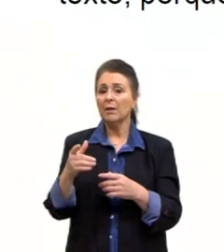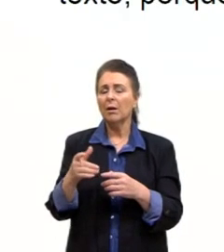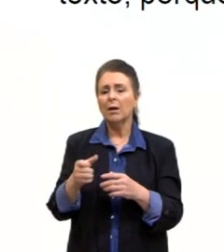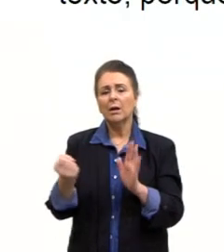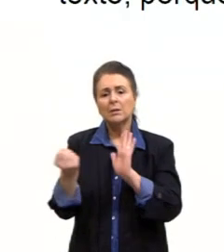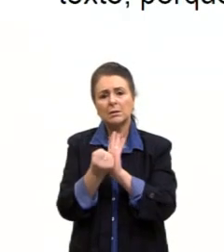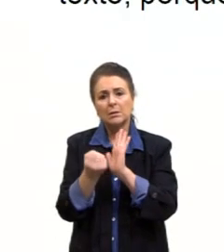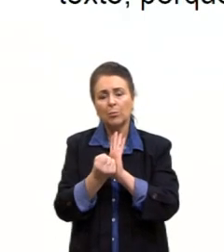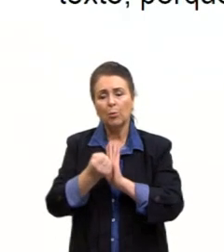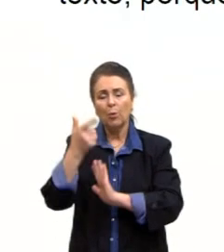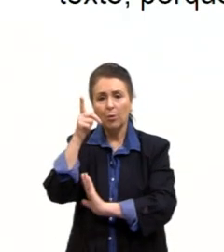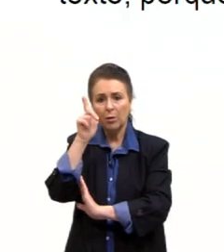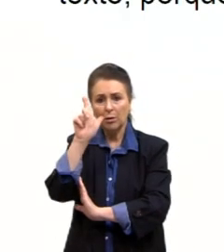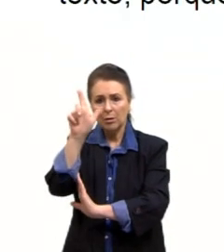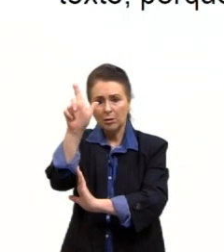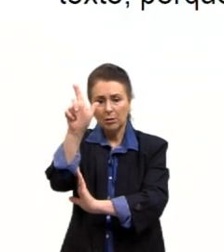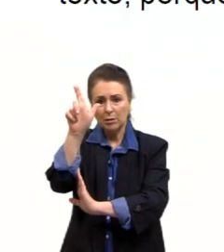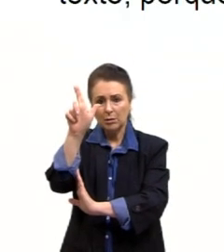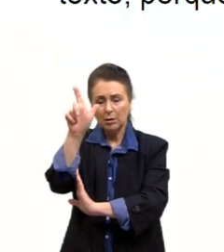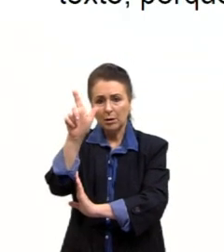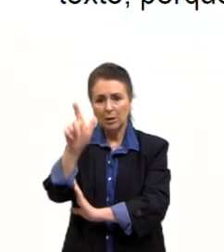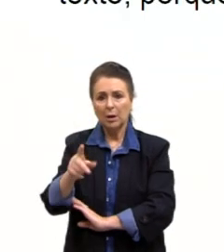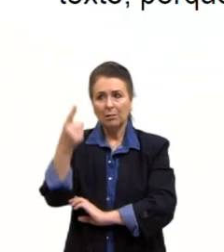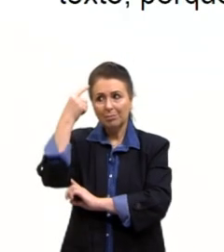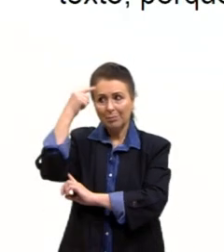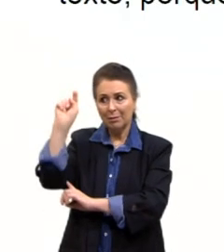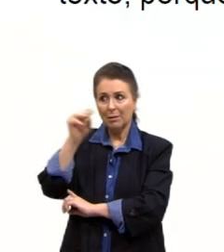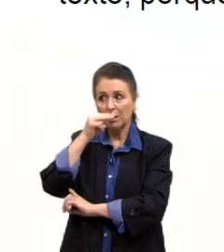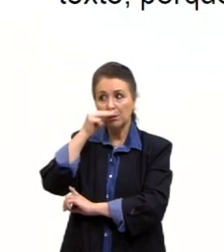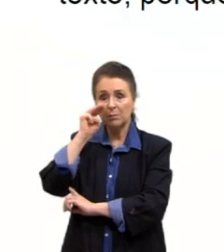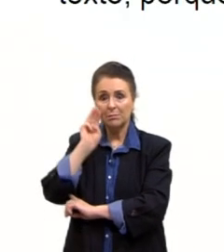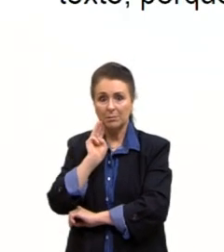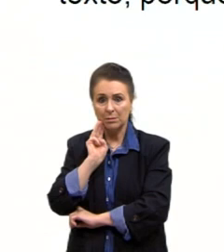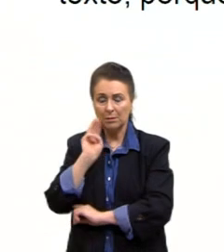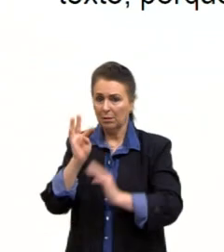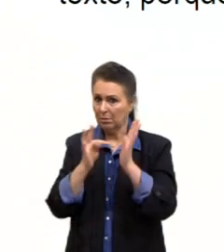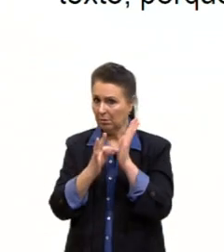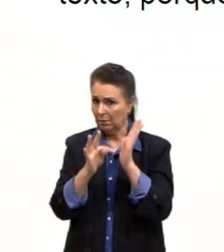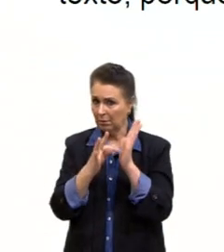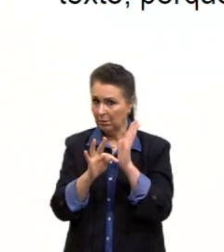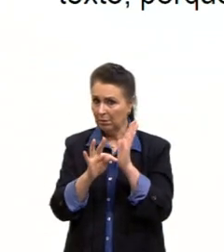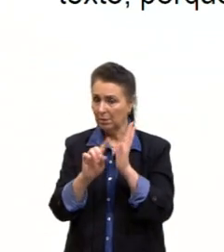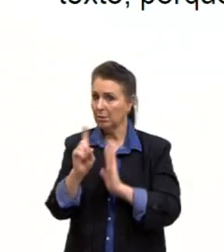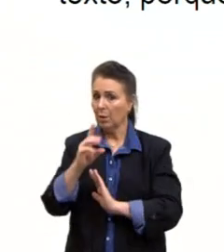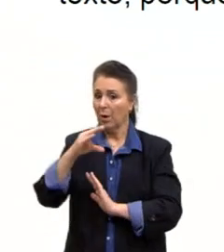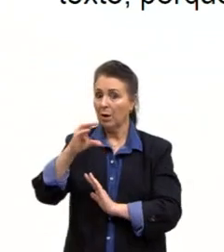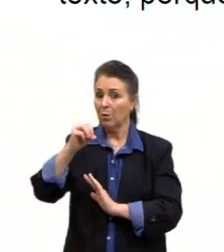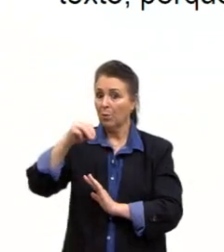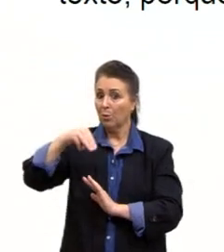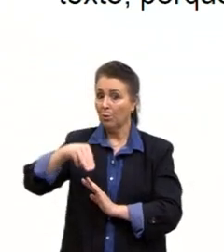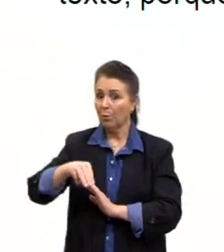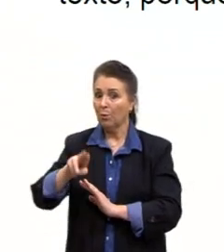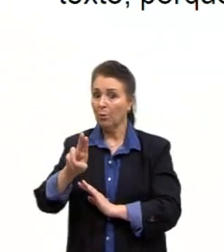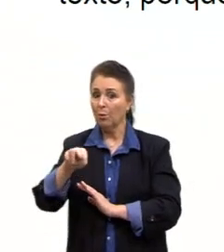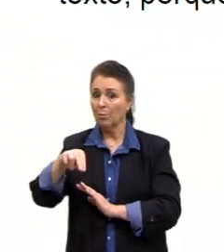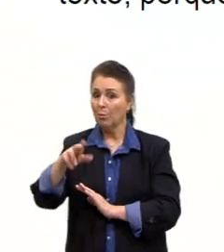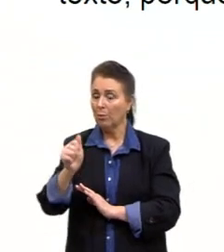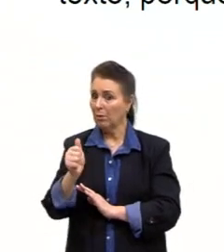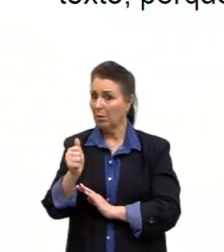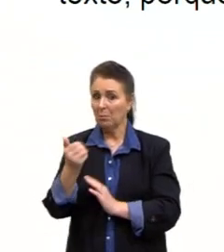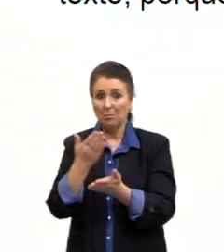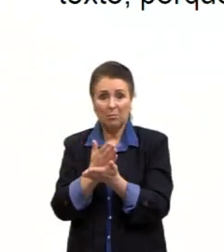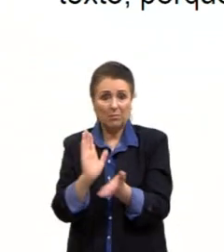Simbolizou a vitória do ideário marxista? E a gente viu que a comuna foi derrotada. Então, não foi uma vitória dessas